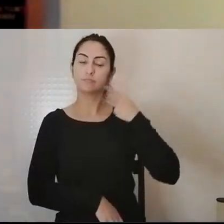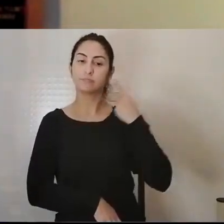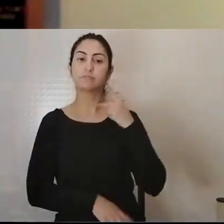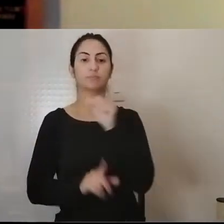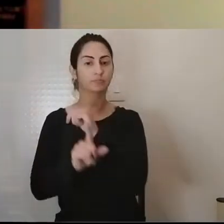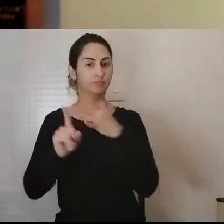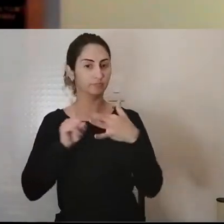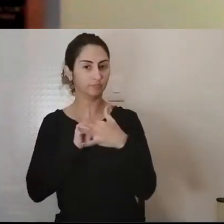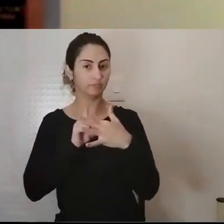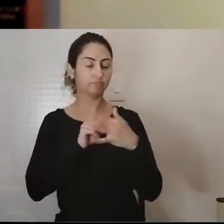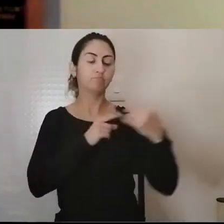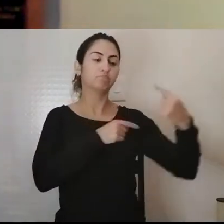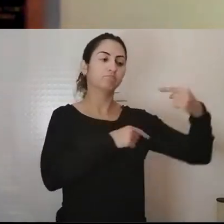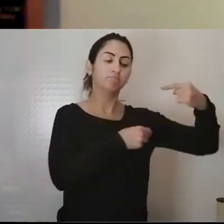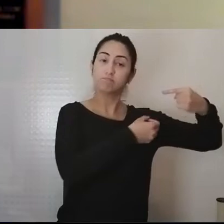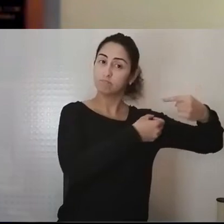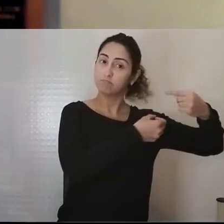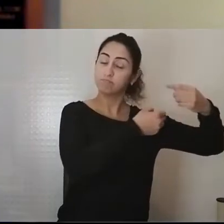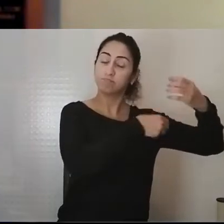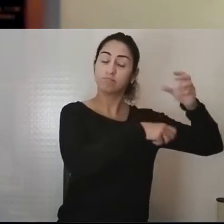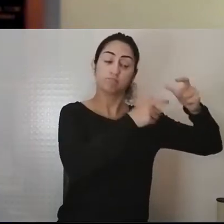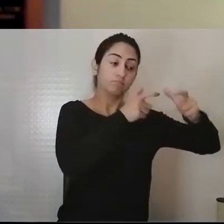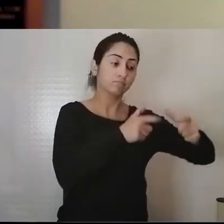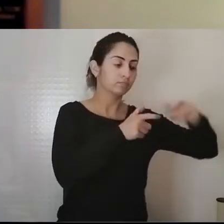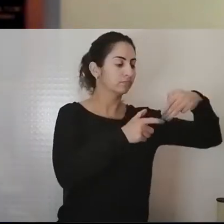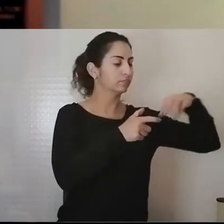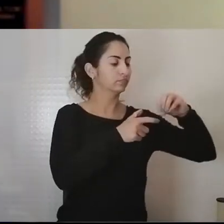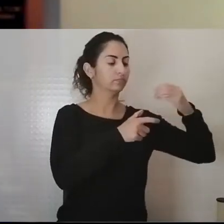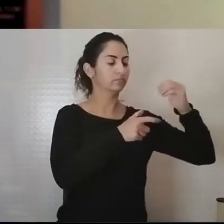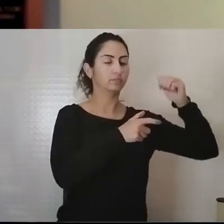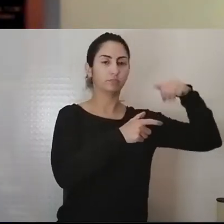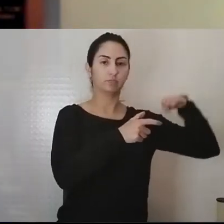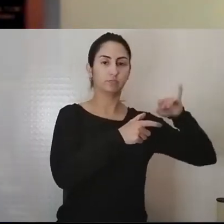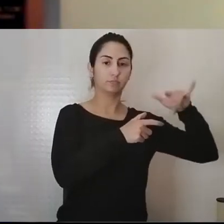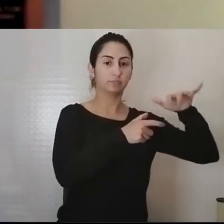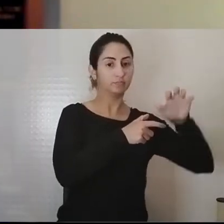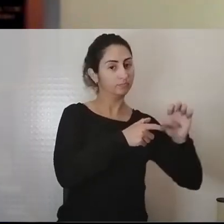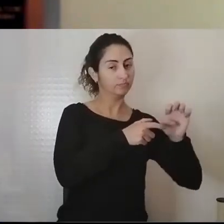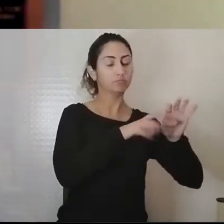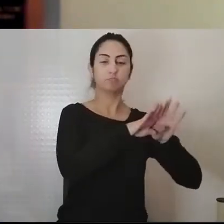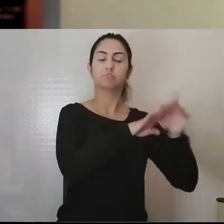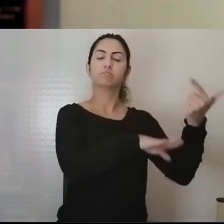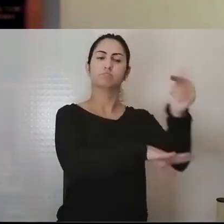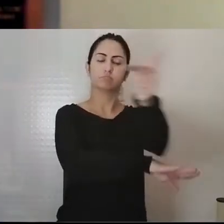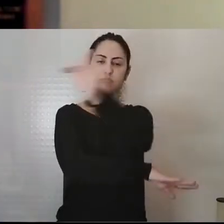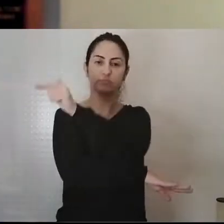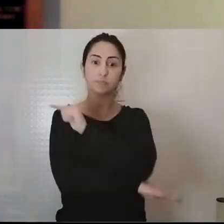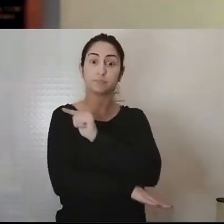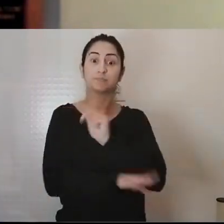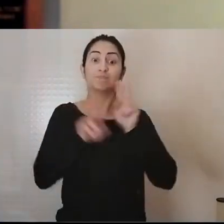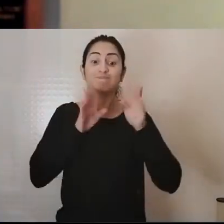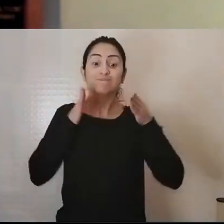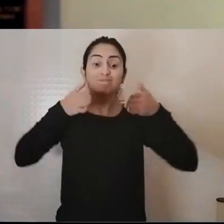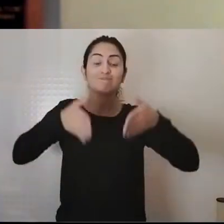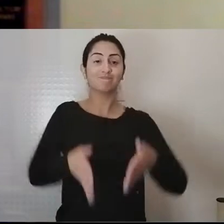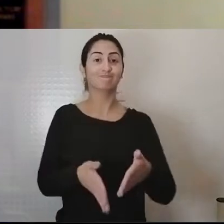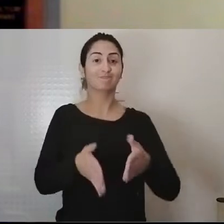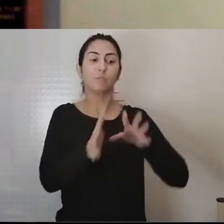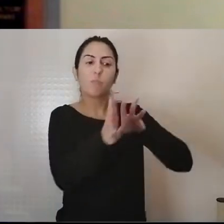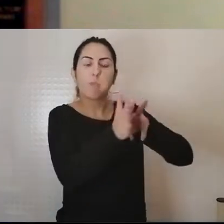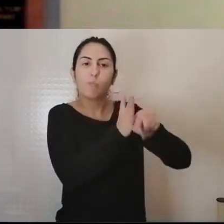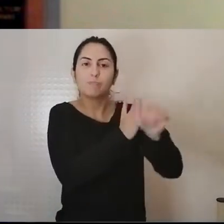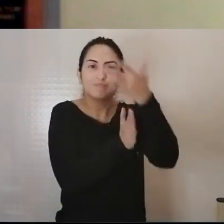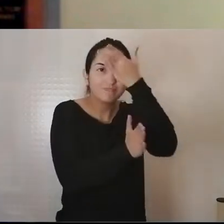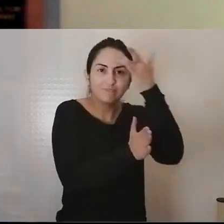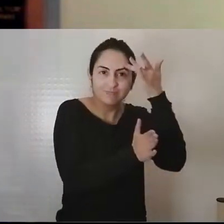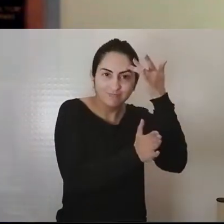e internacionalmente. Como, por exemplo, com os trabalhos sobre tráfico de pessoas, órgãos e partes do corpo humano